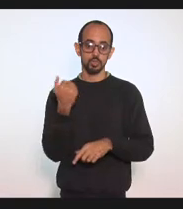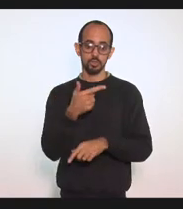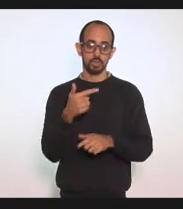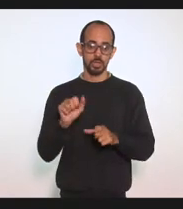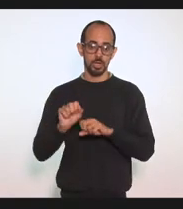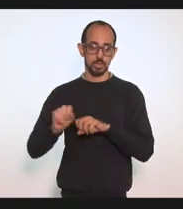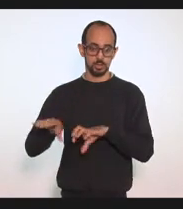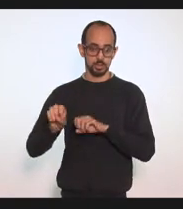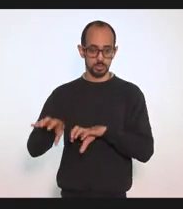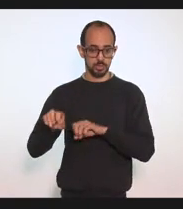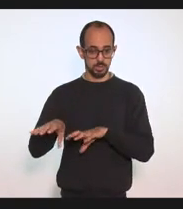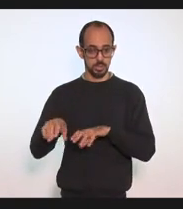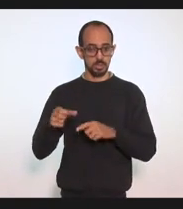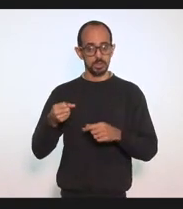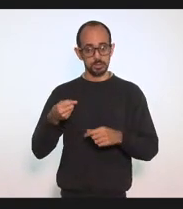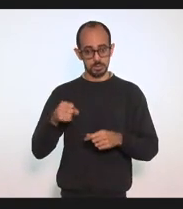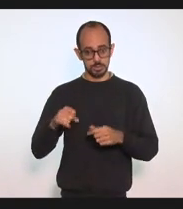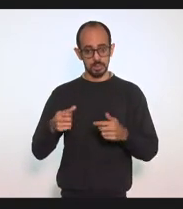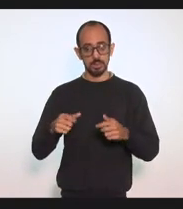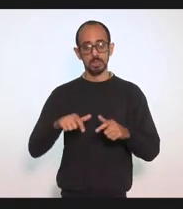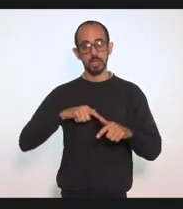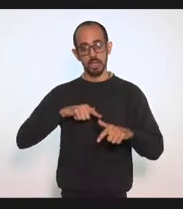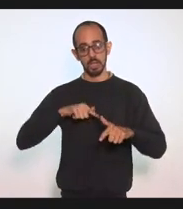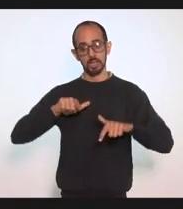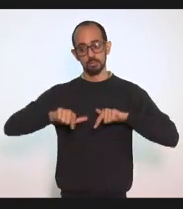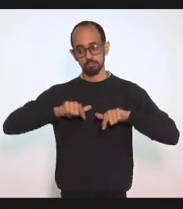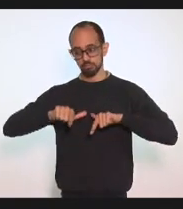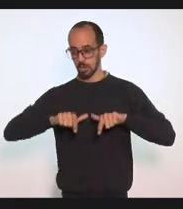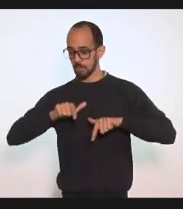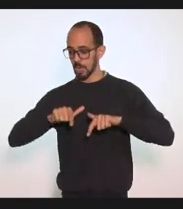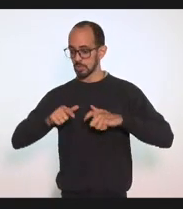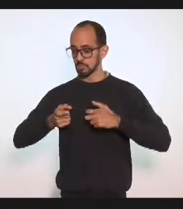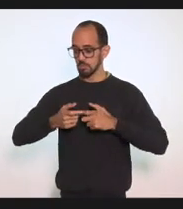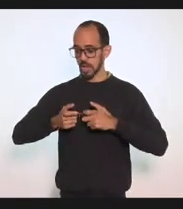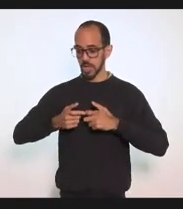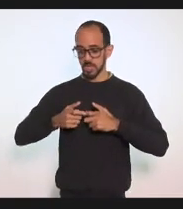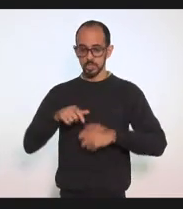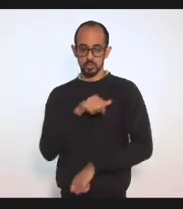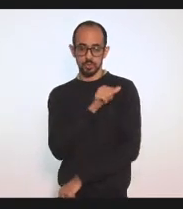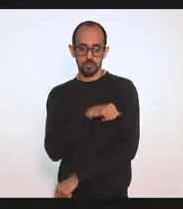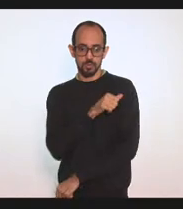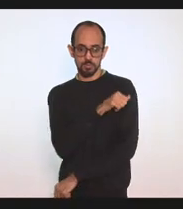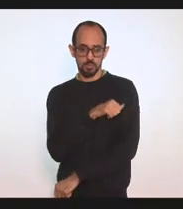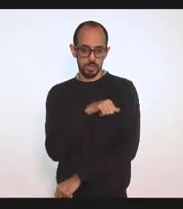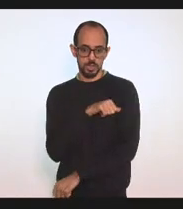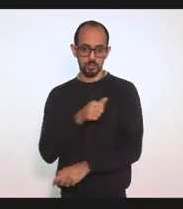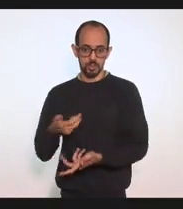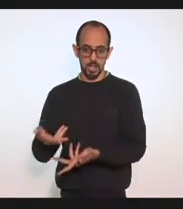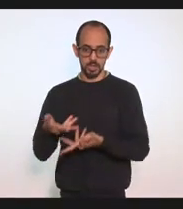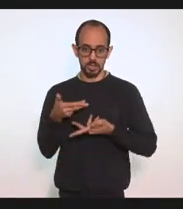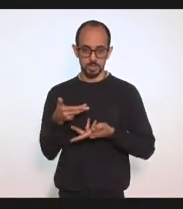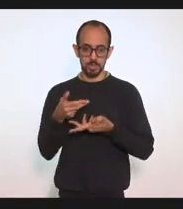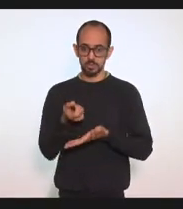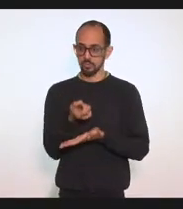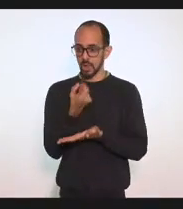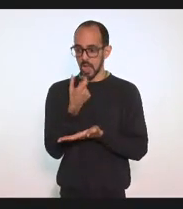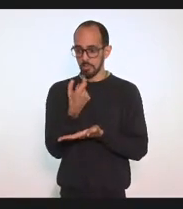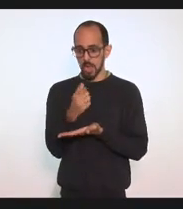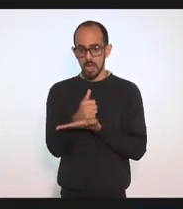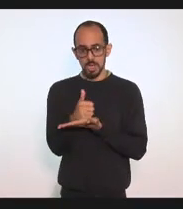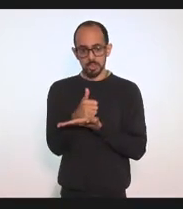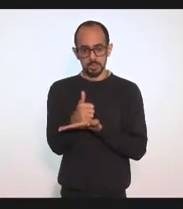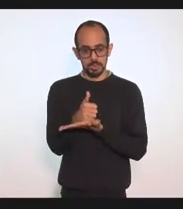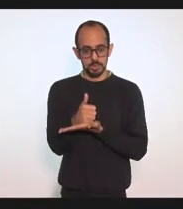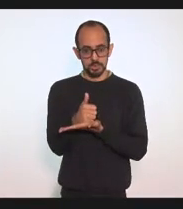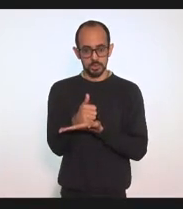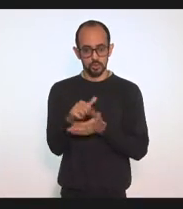consideradas essenciais, os médicos, os enfermeiros, os atendentes das farmácias, dos supermercados,